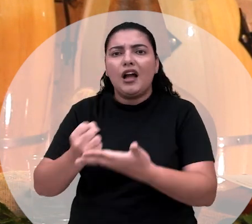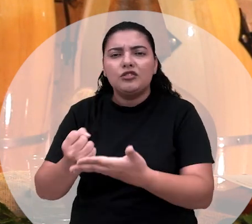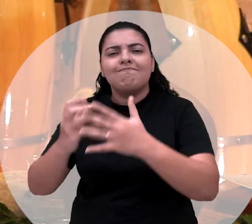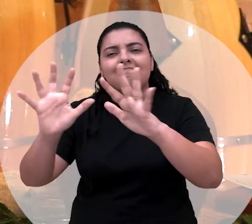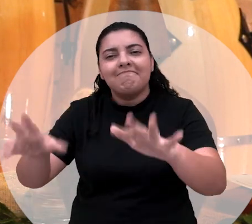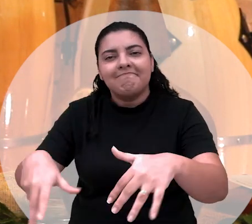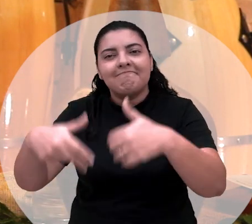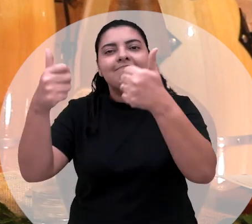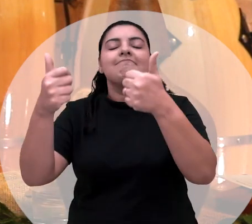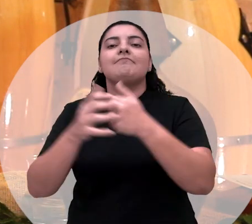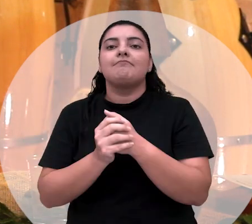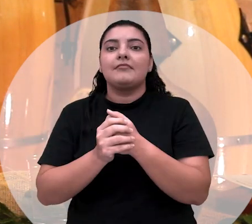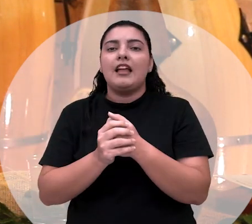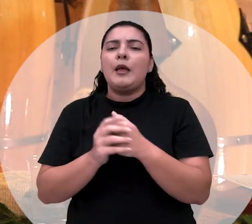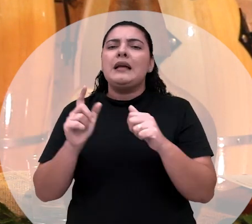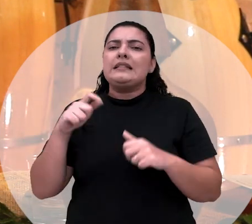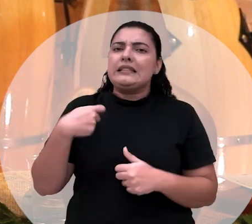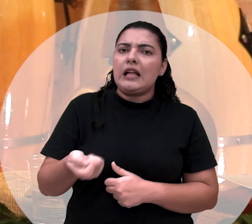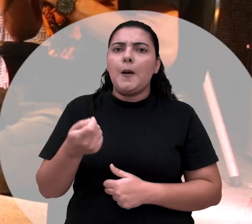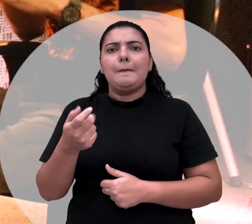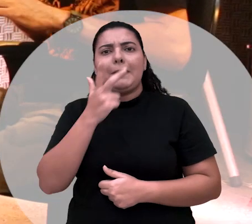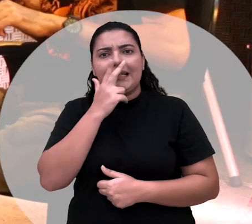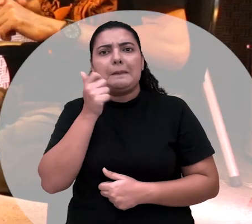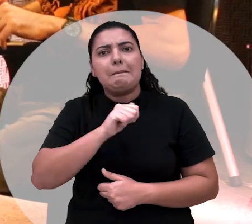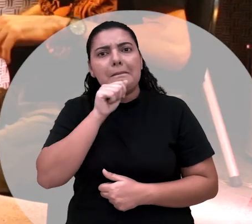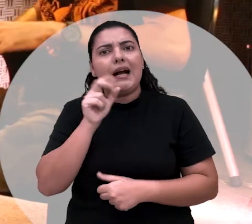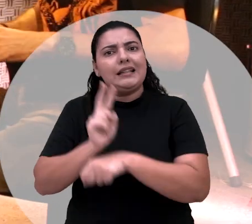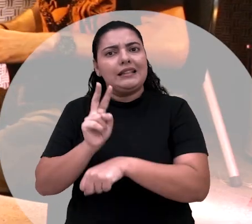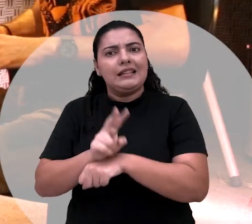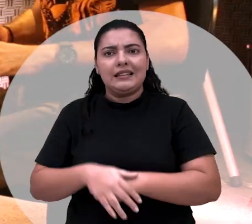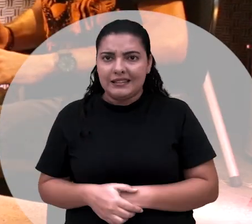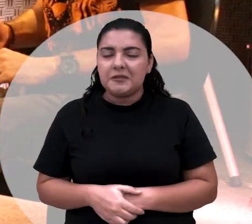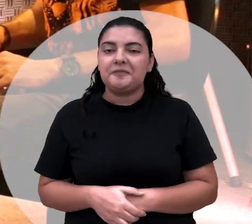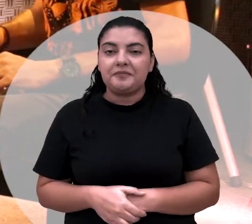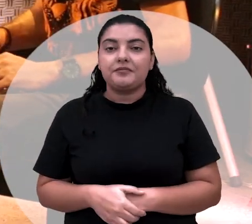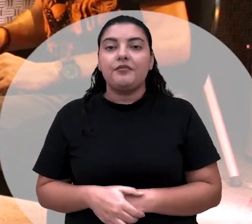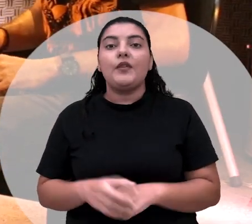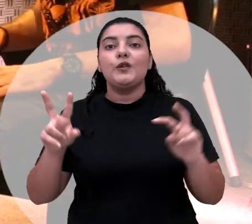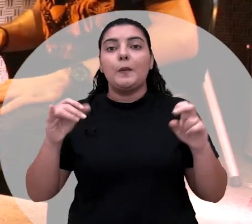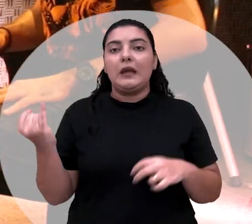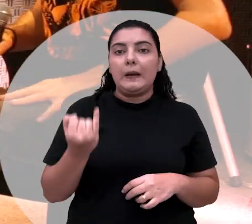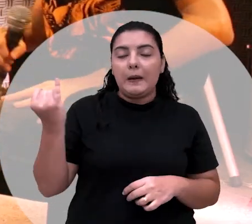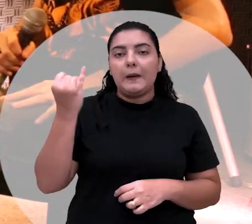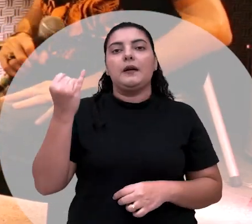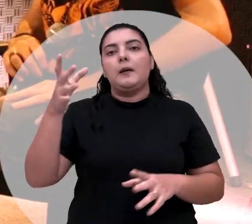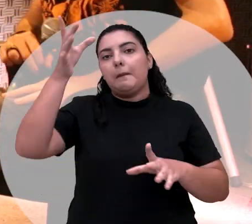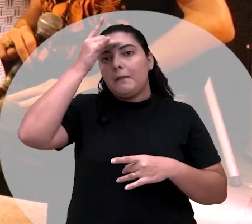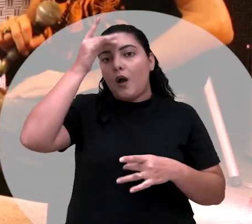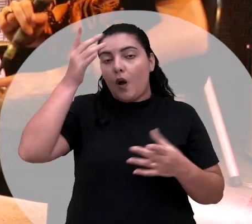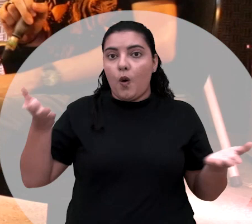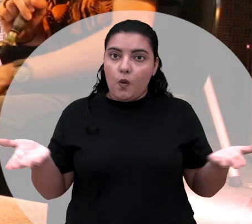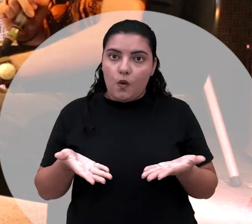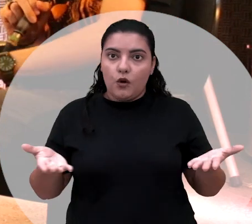importante, elas são muito mães nesse momento. Pronto, mãe. Então, sobre essa questão da credibilidade, da mediunidade, hoje